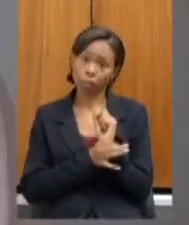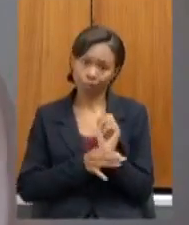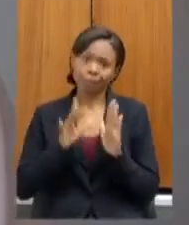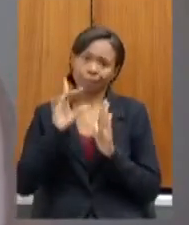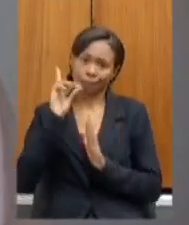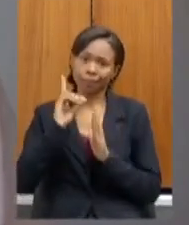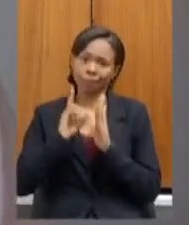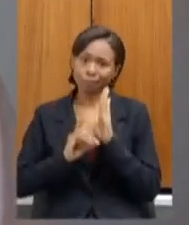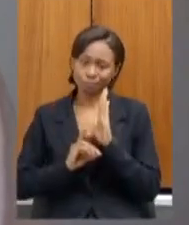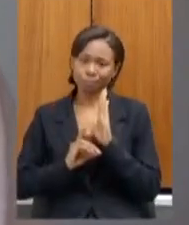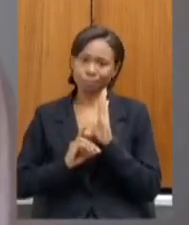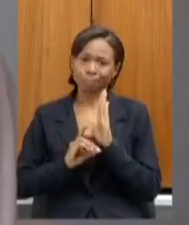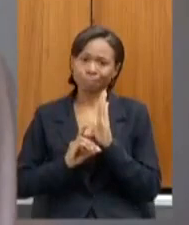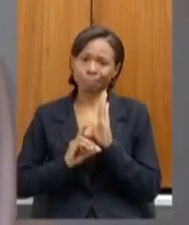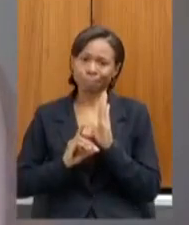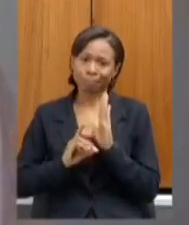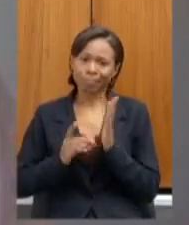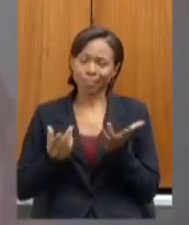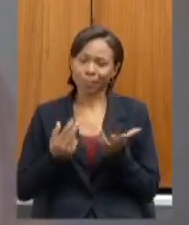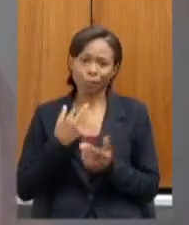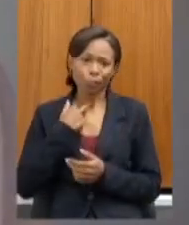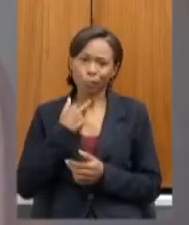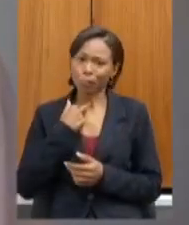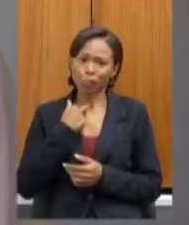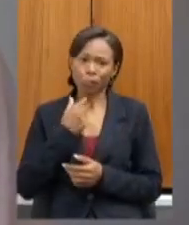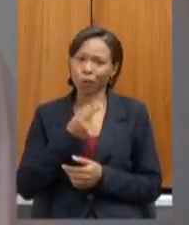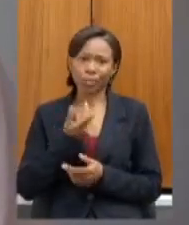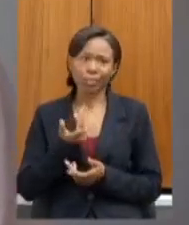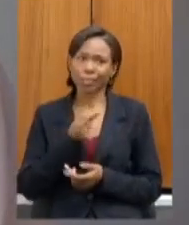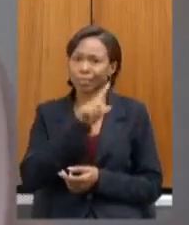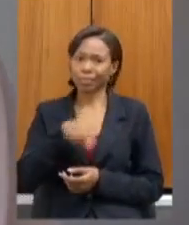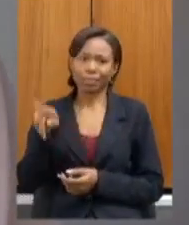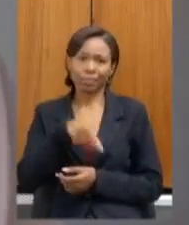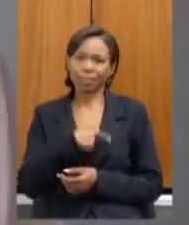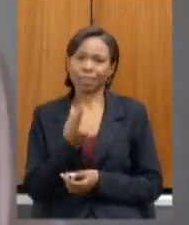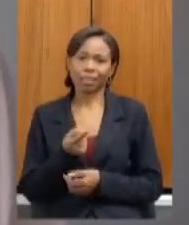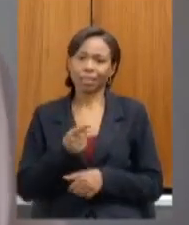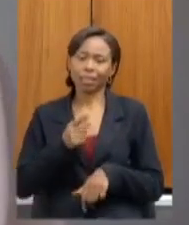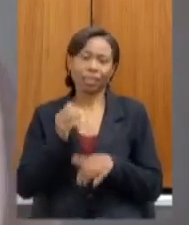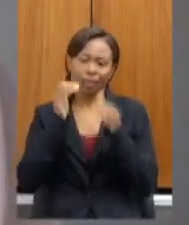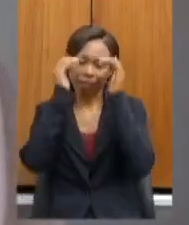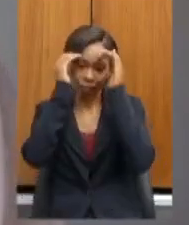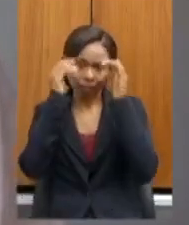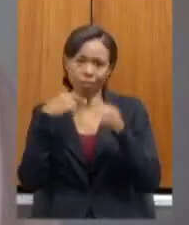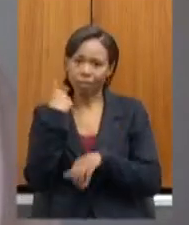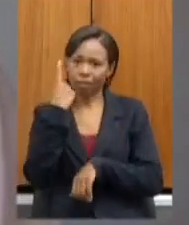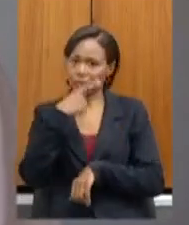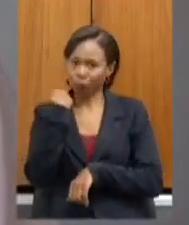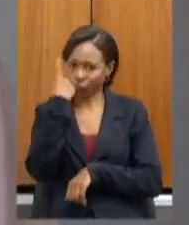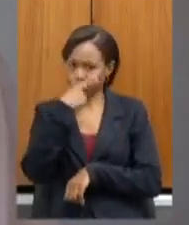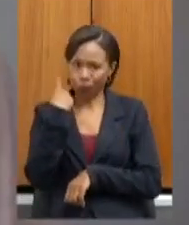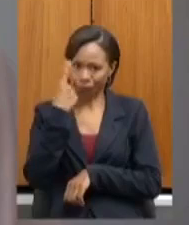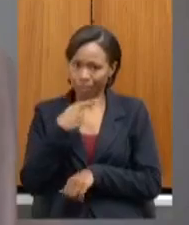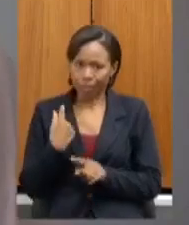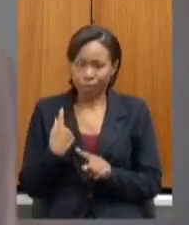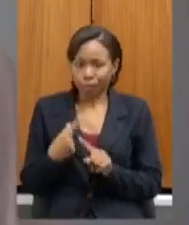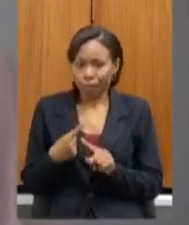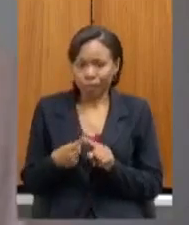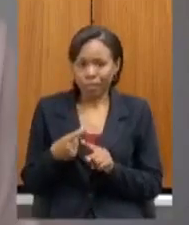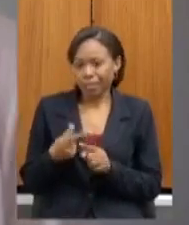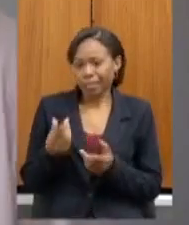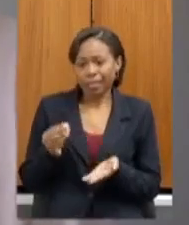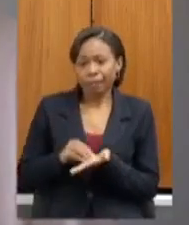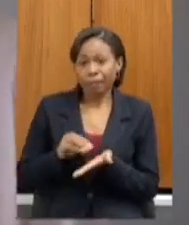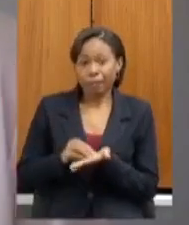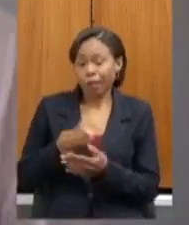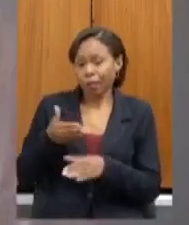não nos cabe isentar cumprimento de carga horária pelo fato de haver uma dificuldade no acesso o